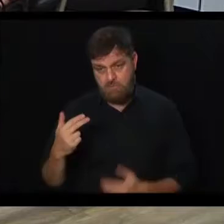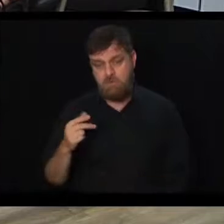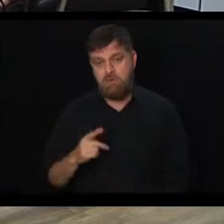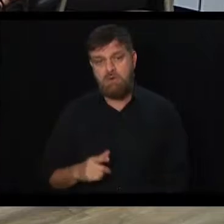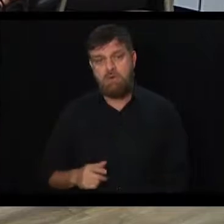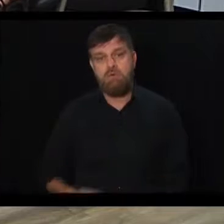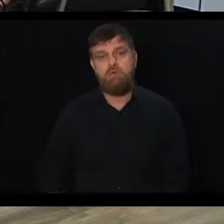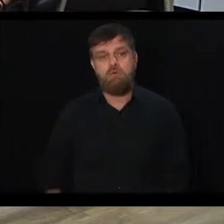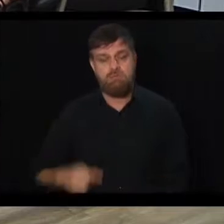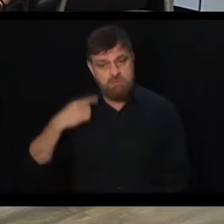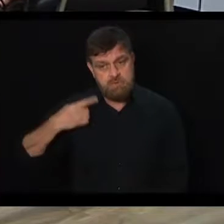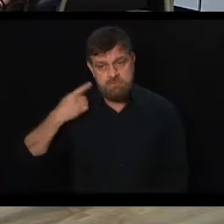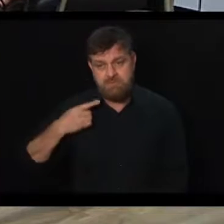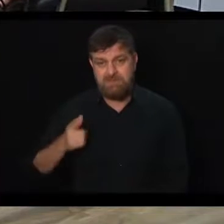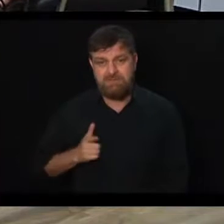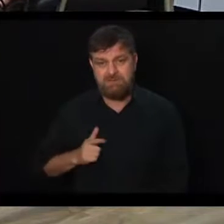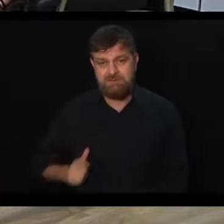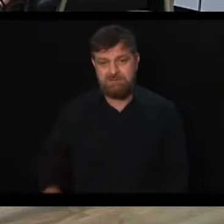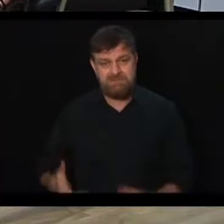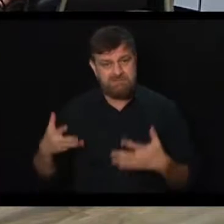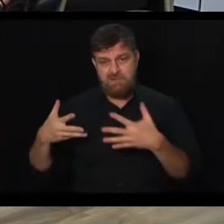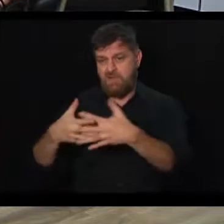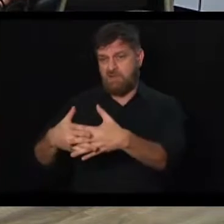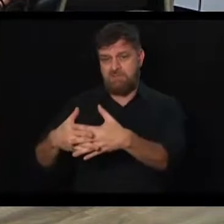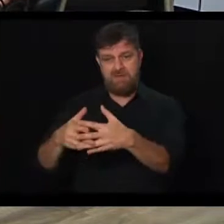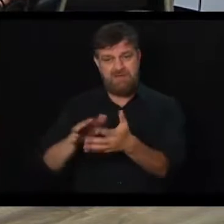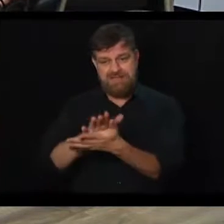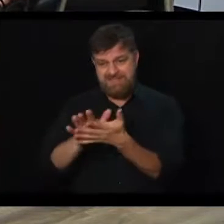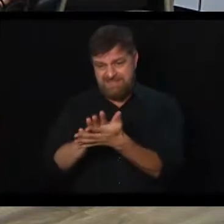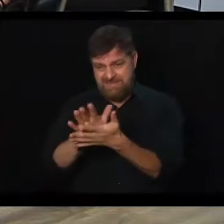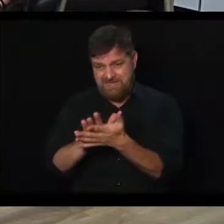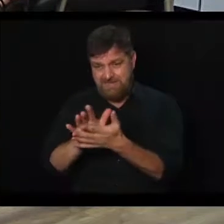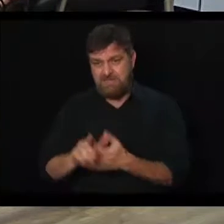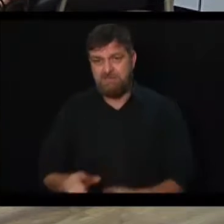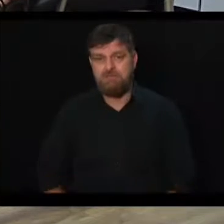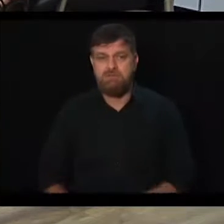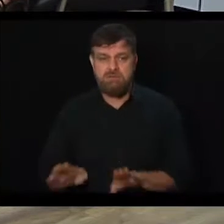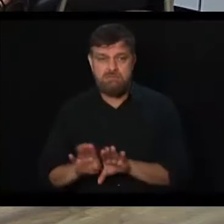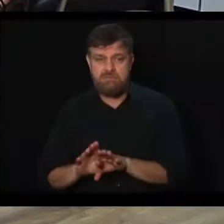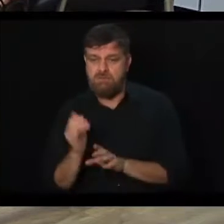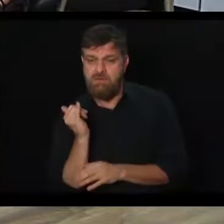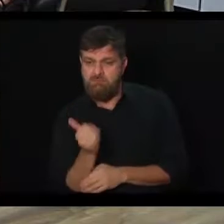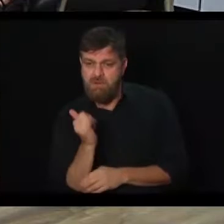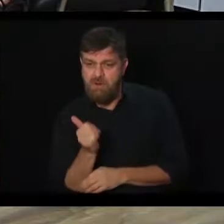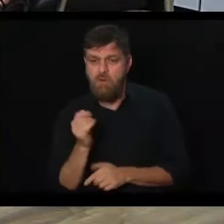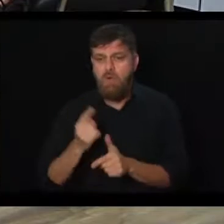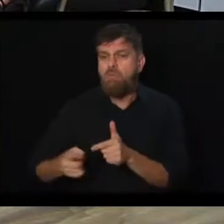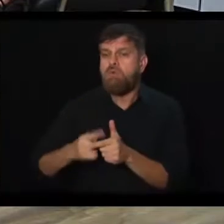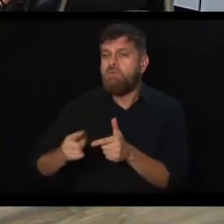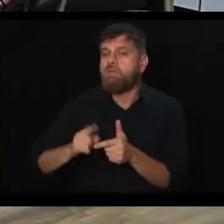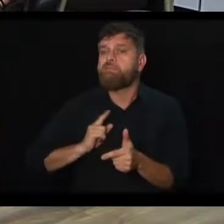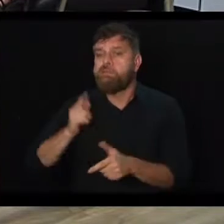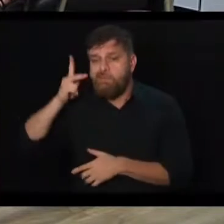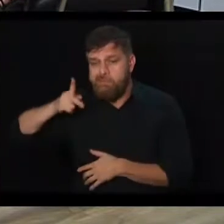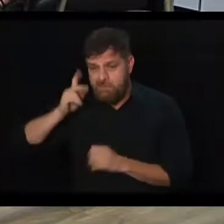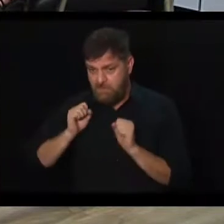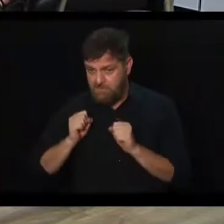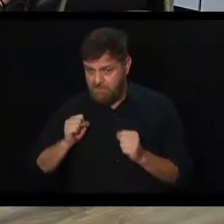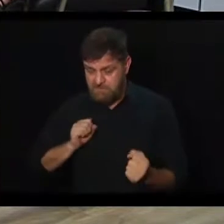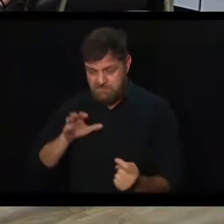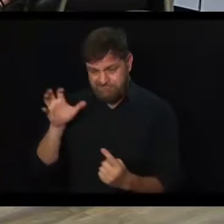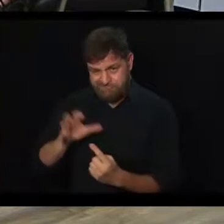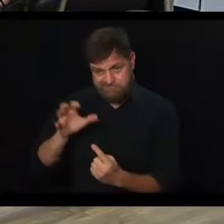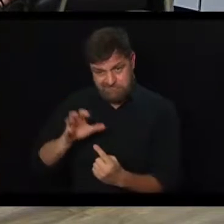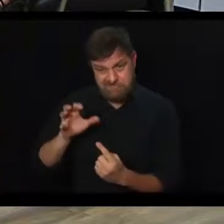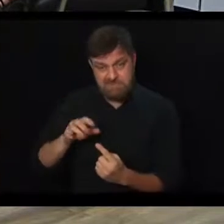o importante, Mirna, é não atrapalhar em nada. Você até colocou se algum problema político poderia atrapalhar. A gente